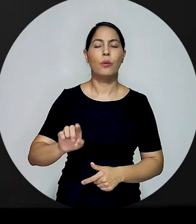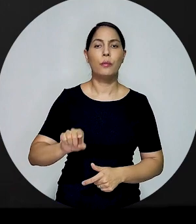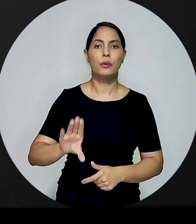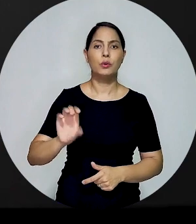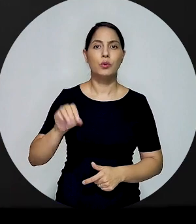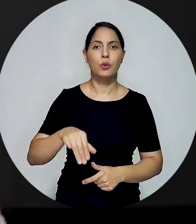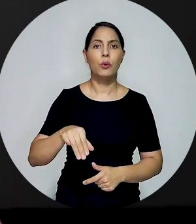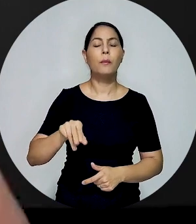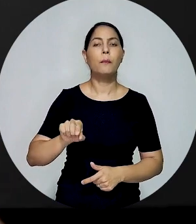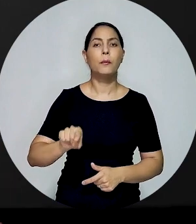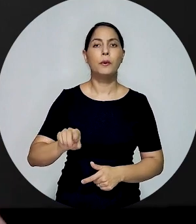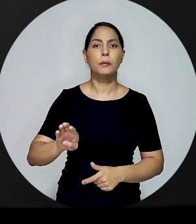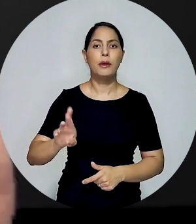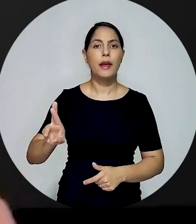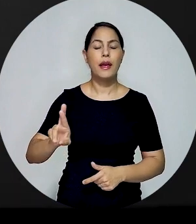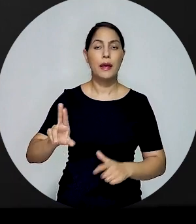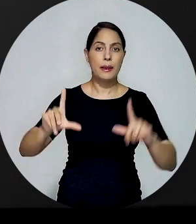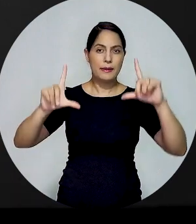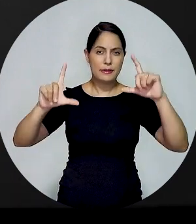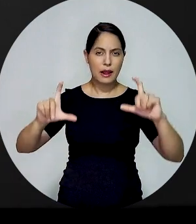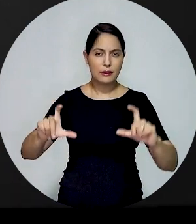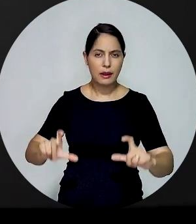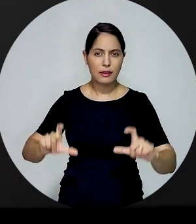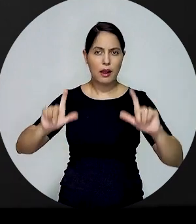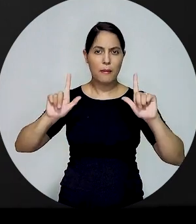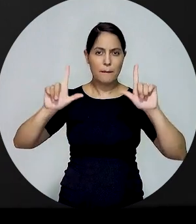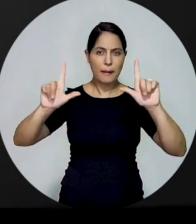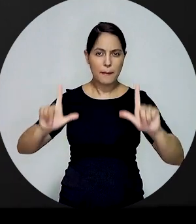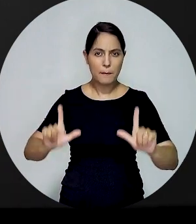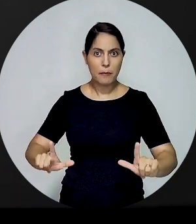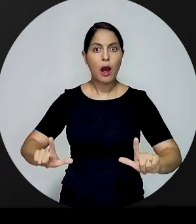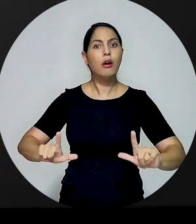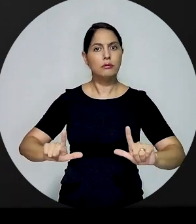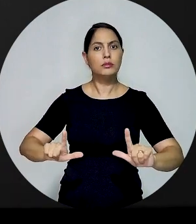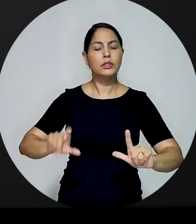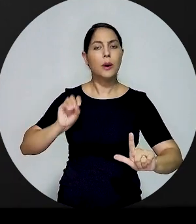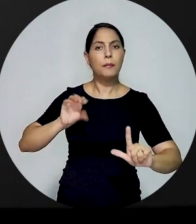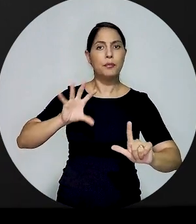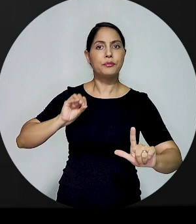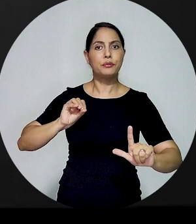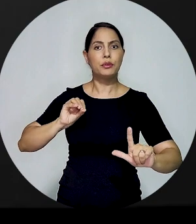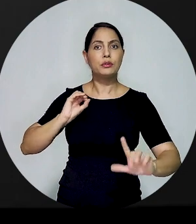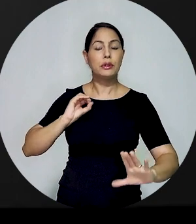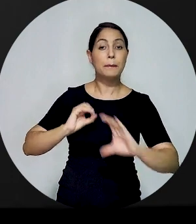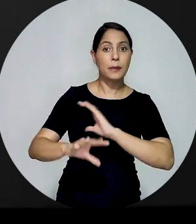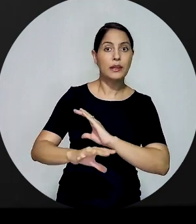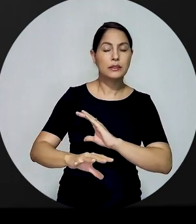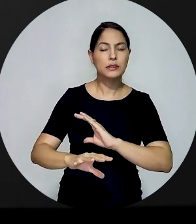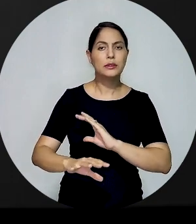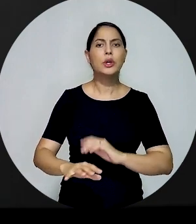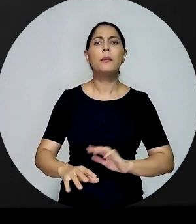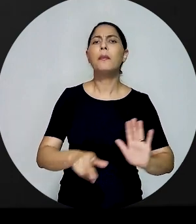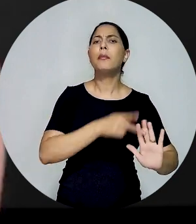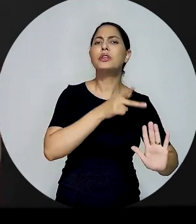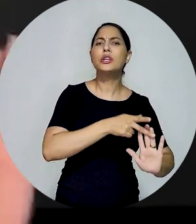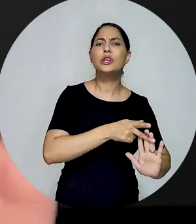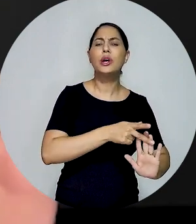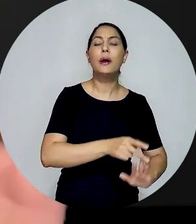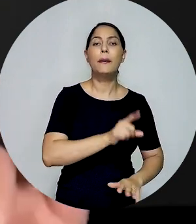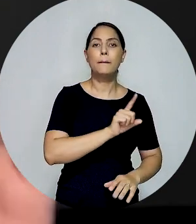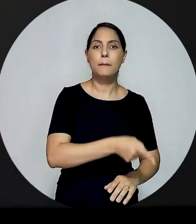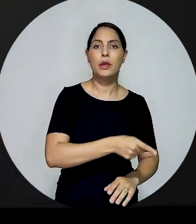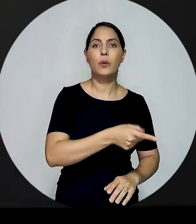das telas demonstrando que estava inacessível para poder solicitar a prorrogação do prazo. Lembrando que o número da portaria é